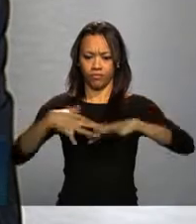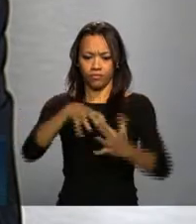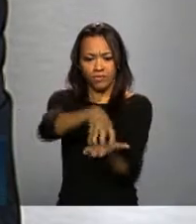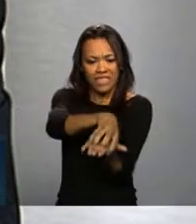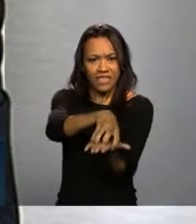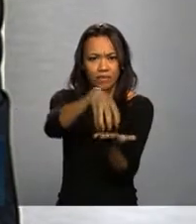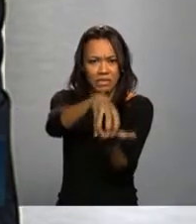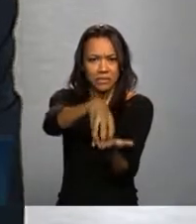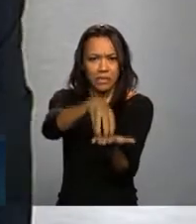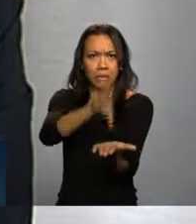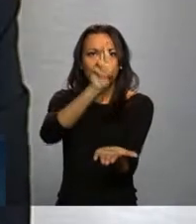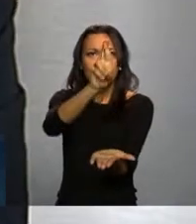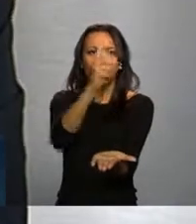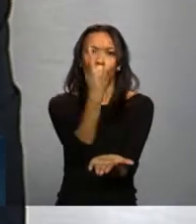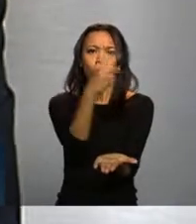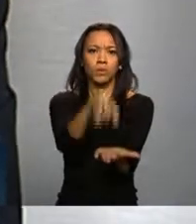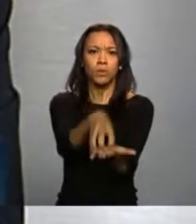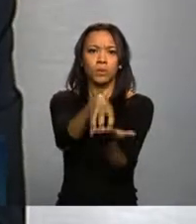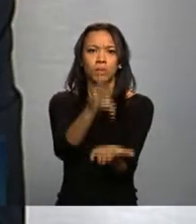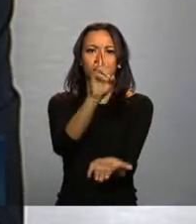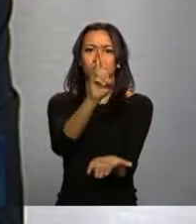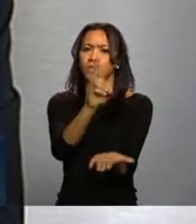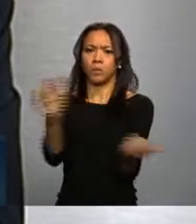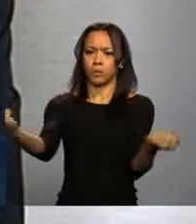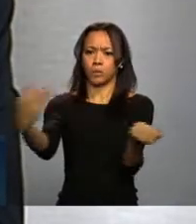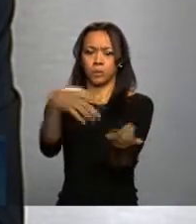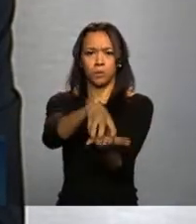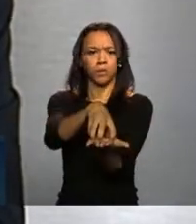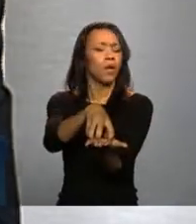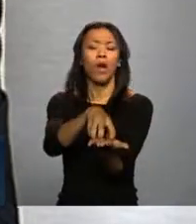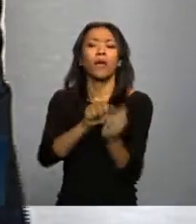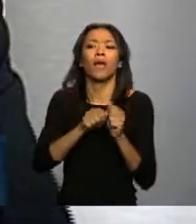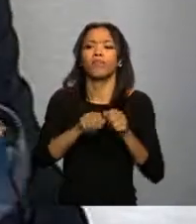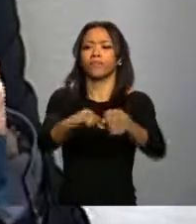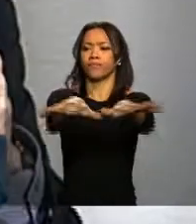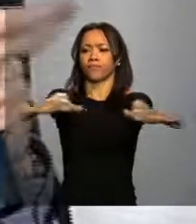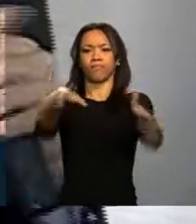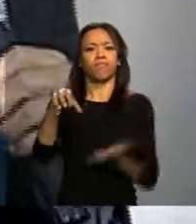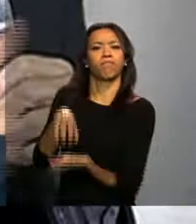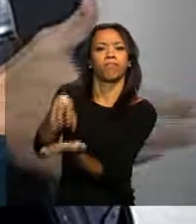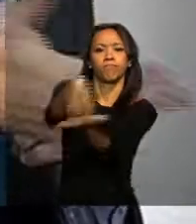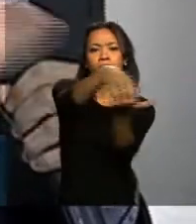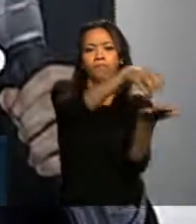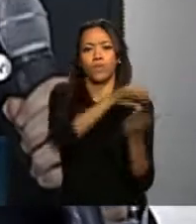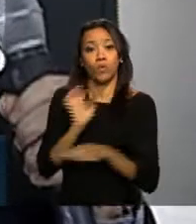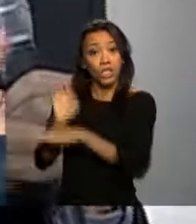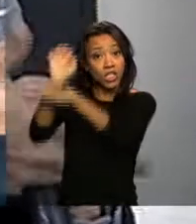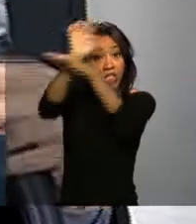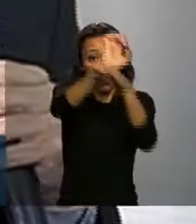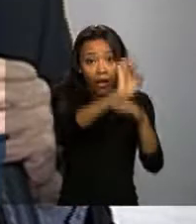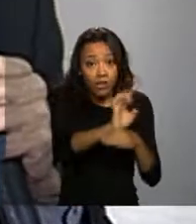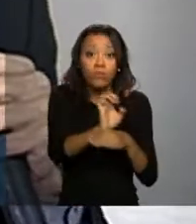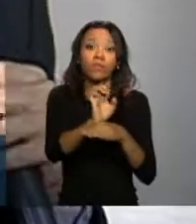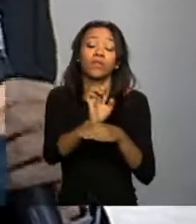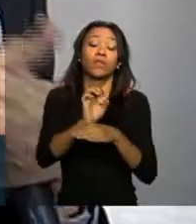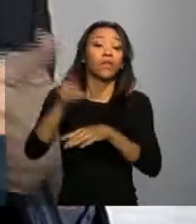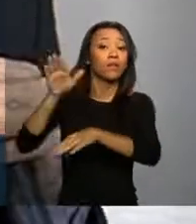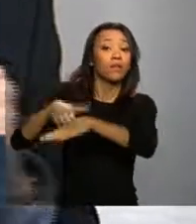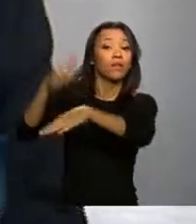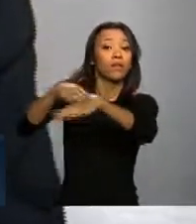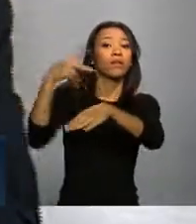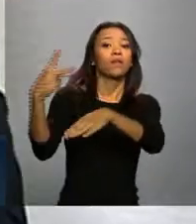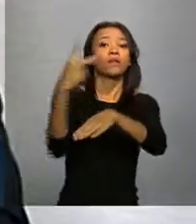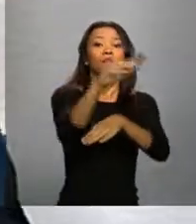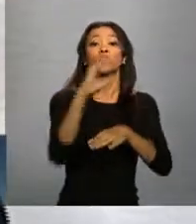uma responsabilidade muito importante na coordenação e implementação das políticas e aos estados também, mas sempre um caráter mais de coordenação e